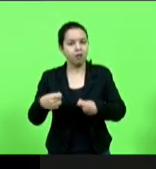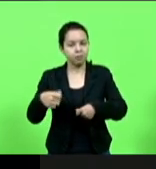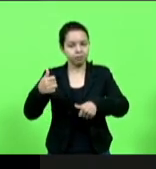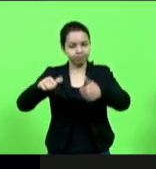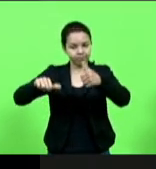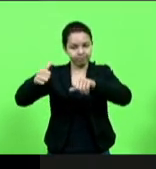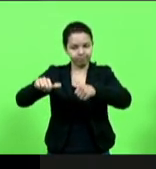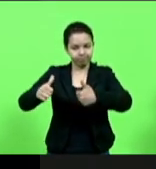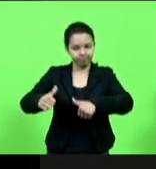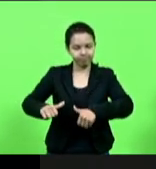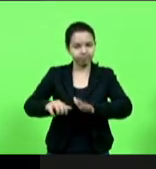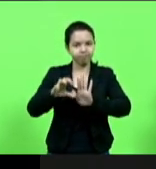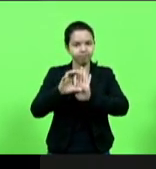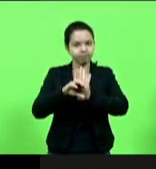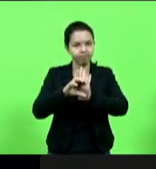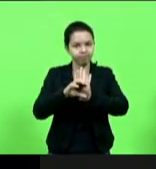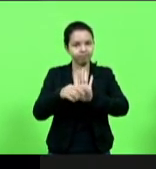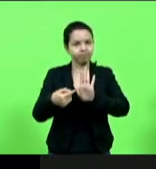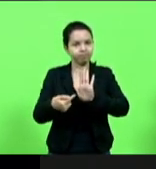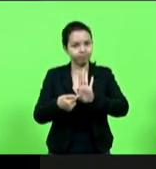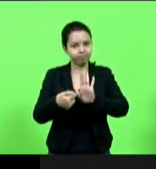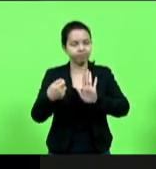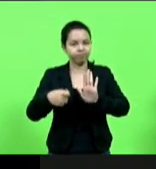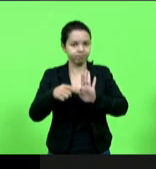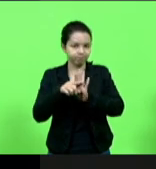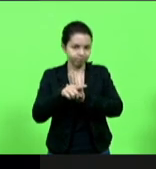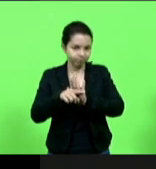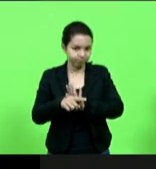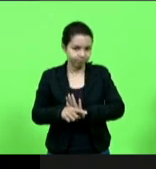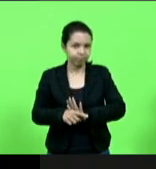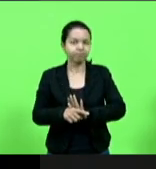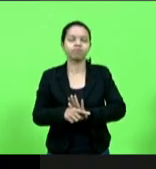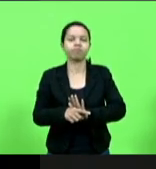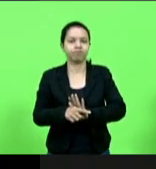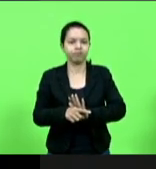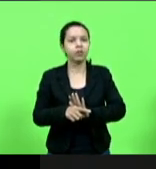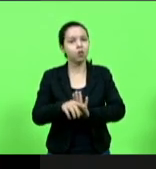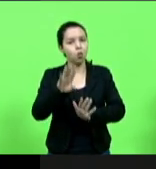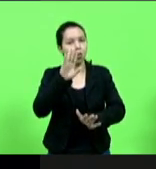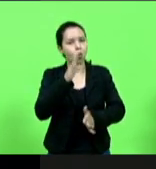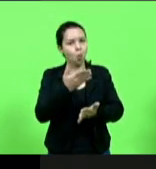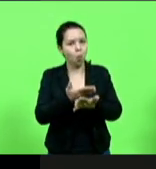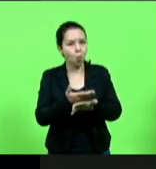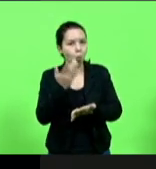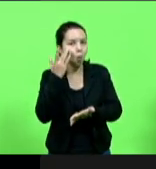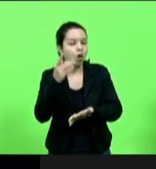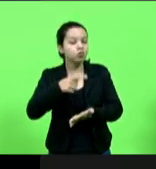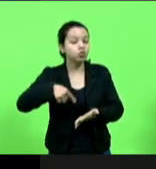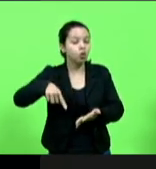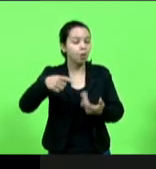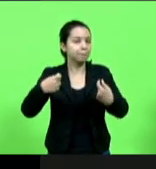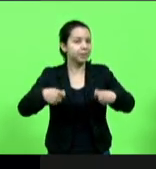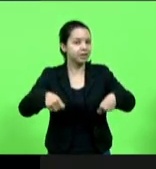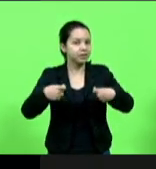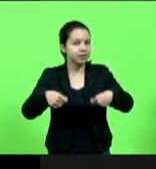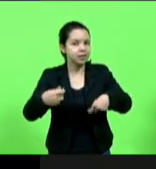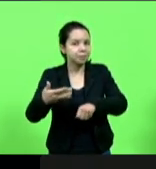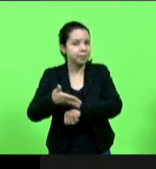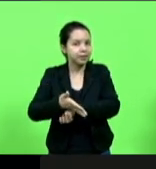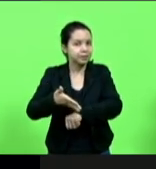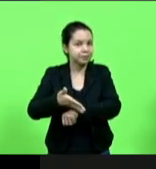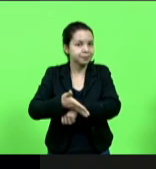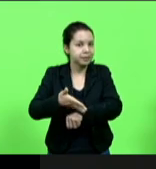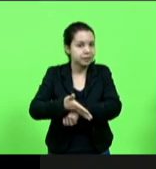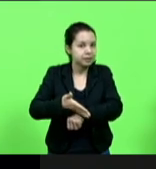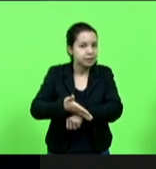e aí acredito que a gente precisa ter a participação efetiva do governo